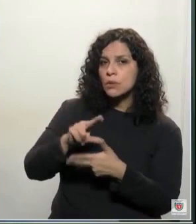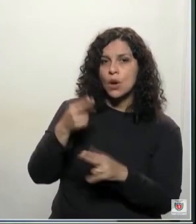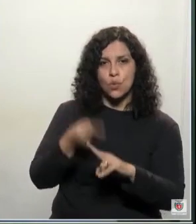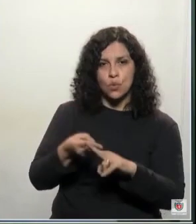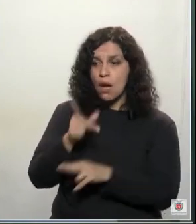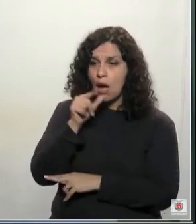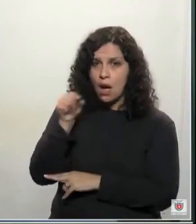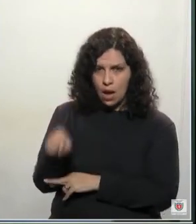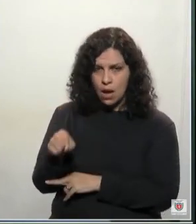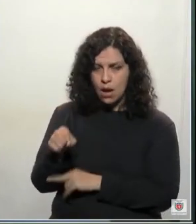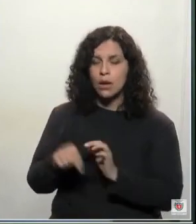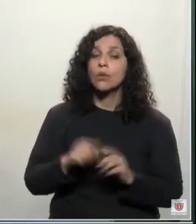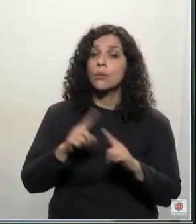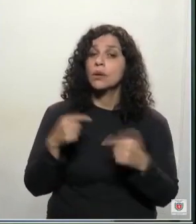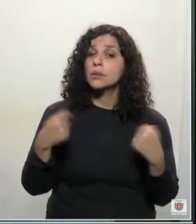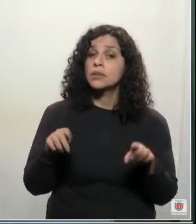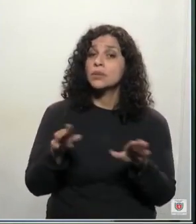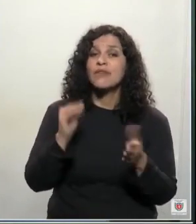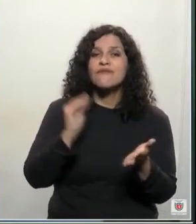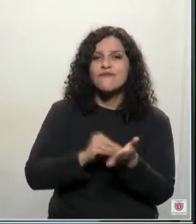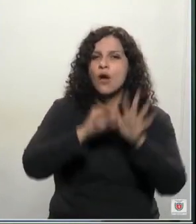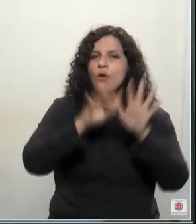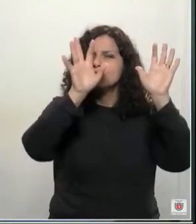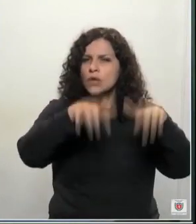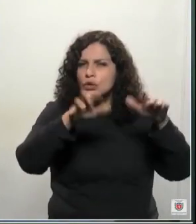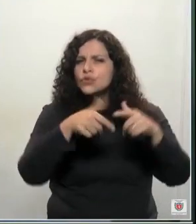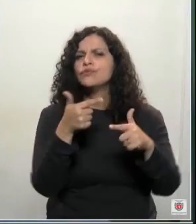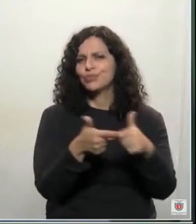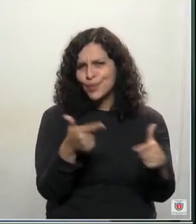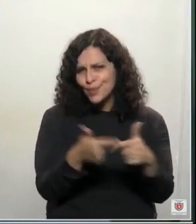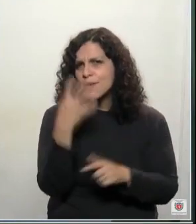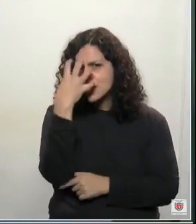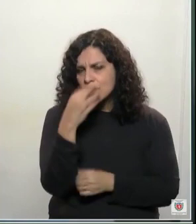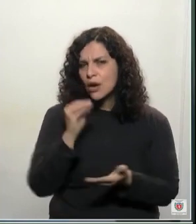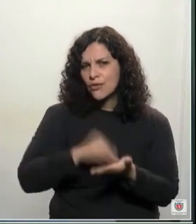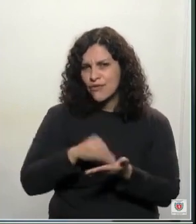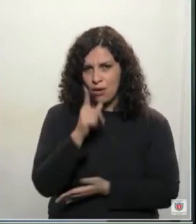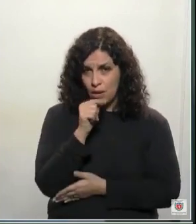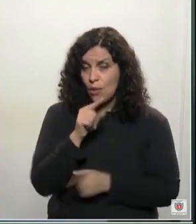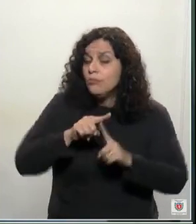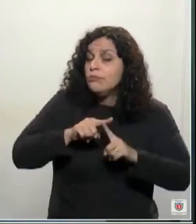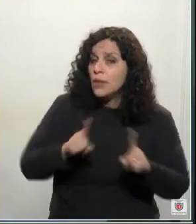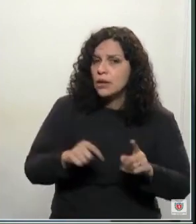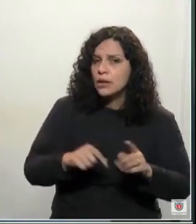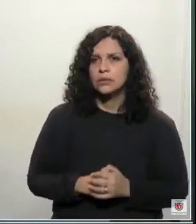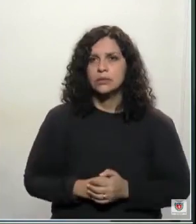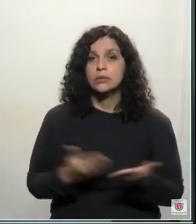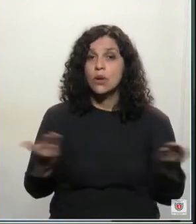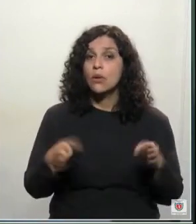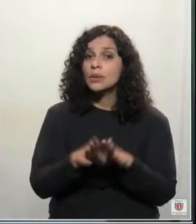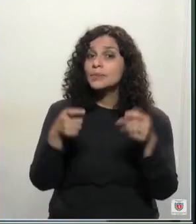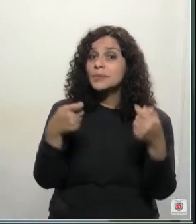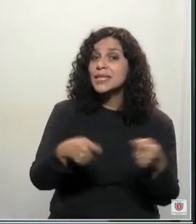obviamente são levadas por essa situação drástica que estamos vivendo. Porém, e aqui a